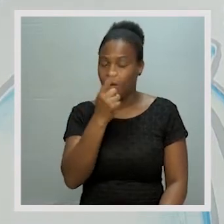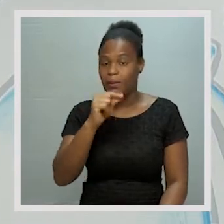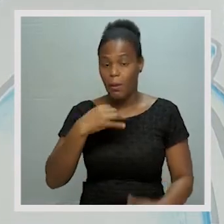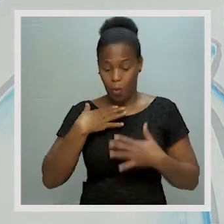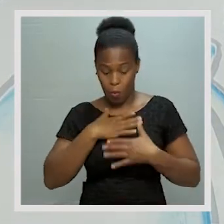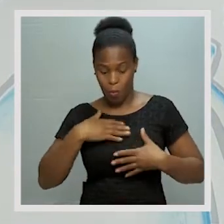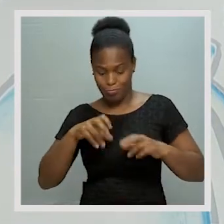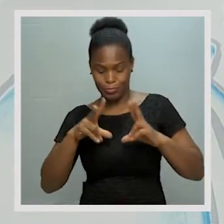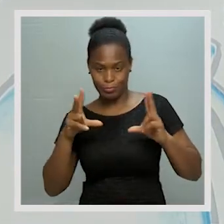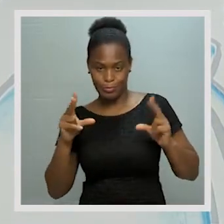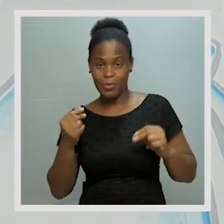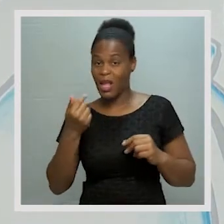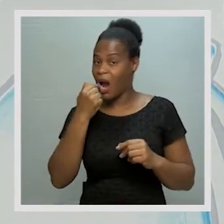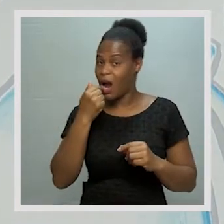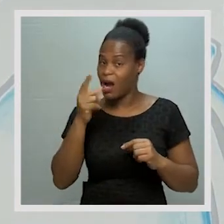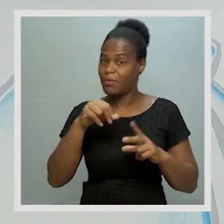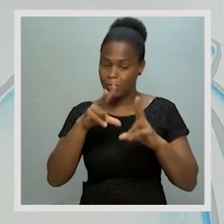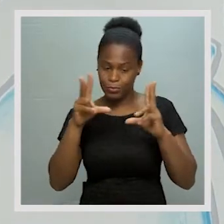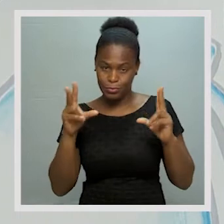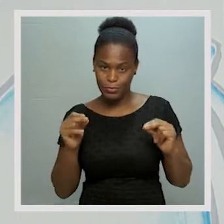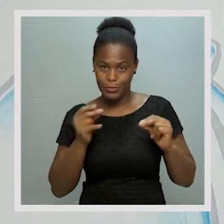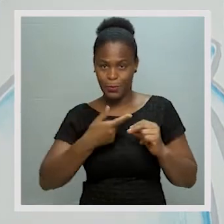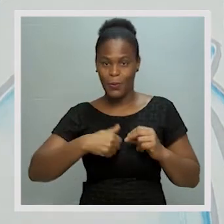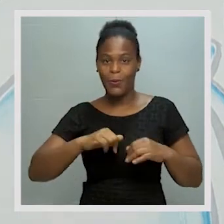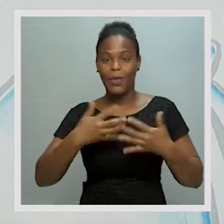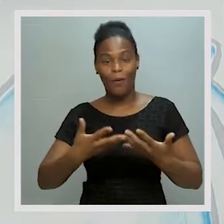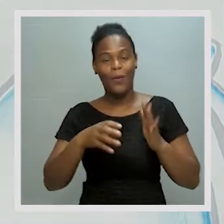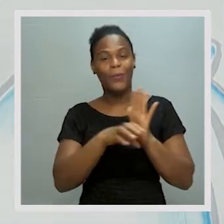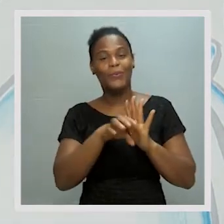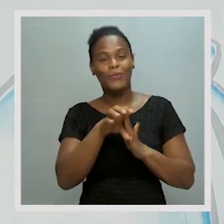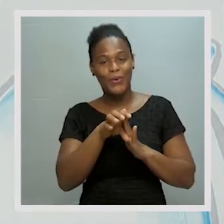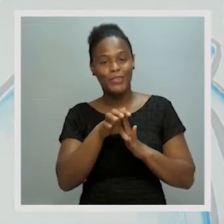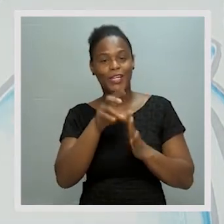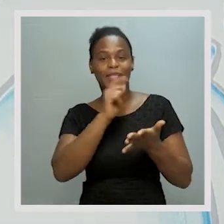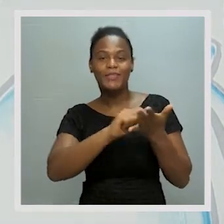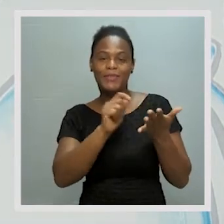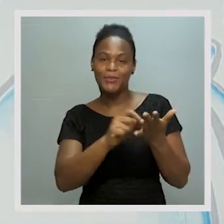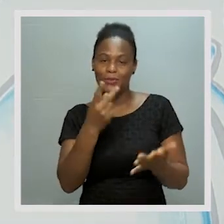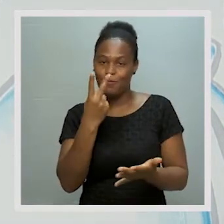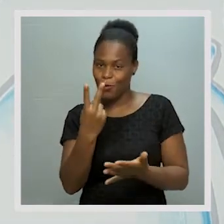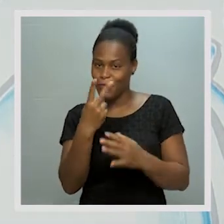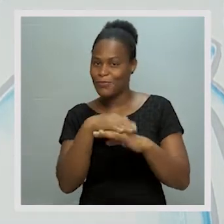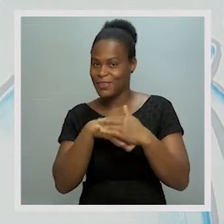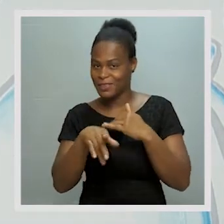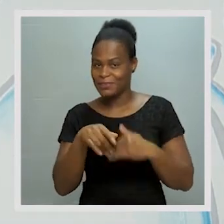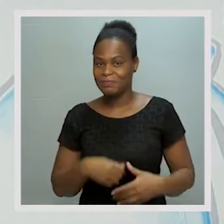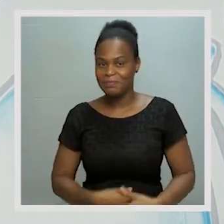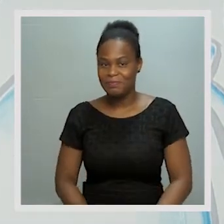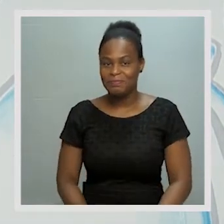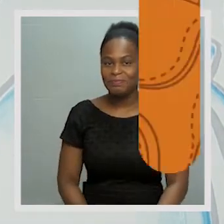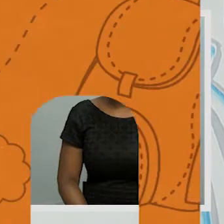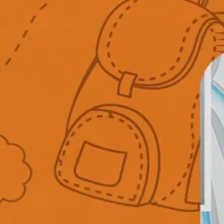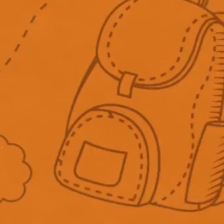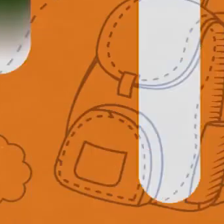do corpo, higiene oral, acho que já estamos em condições de resolver dois exercícios. Não é?